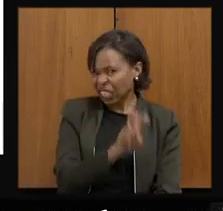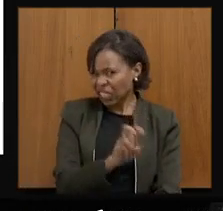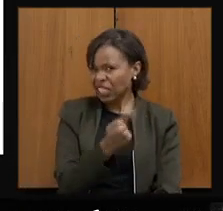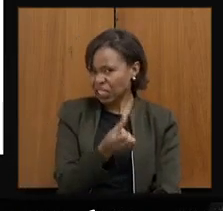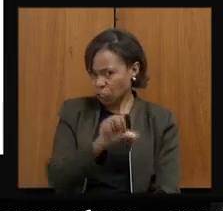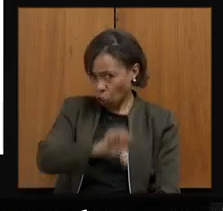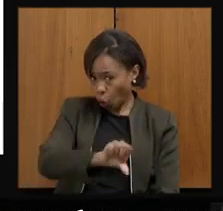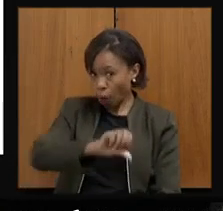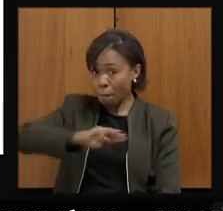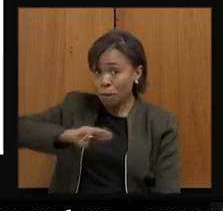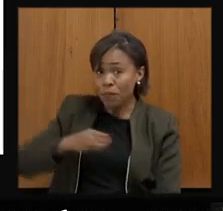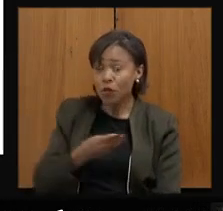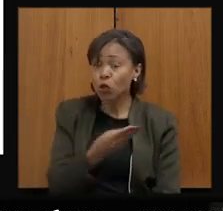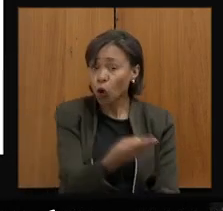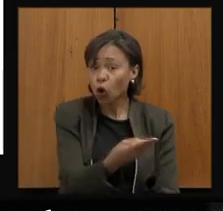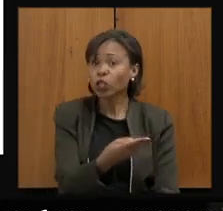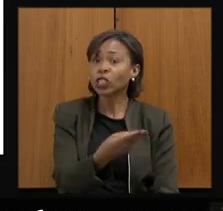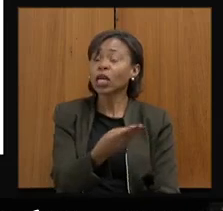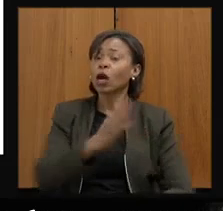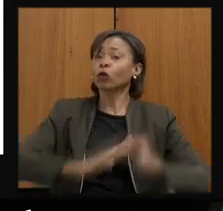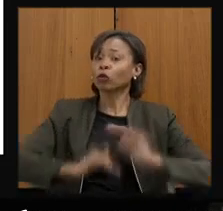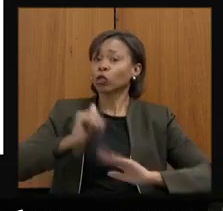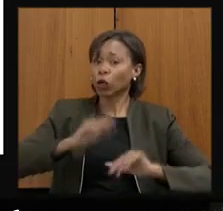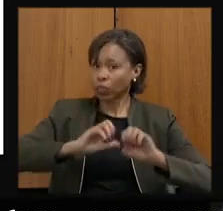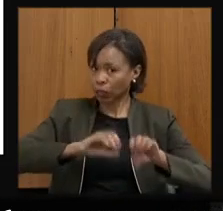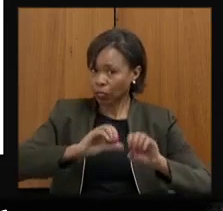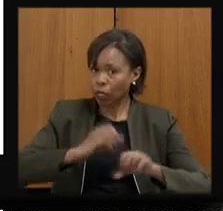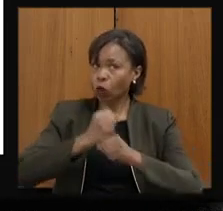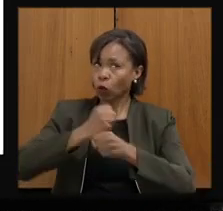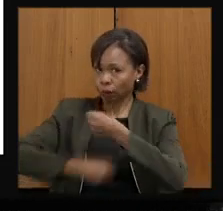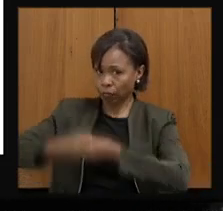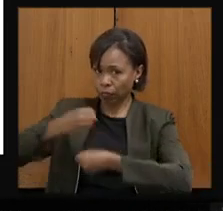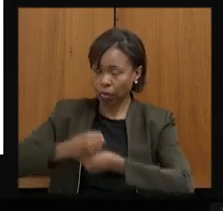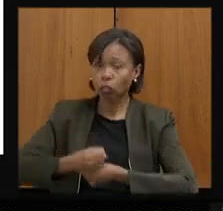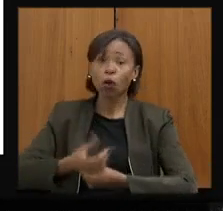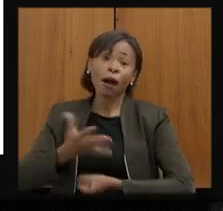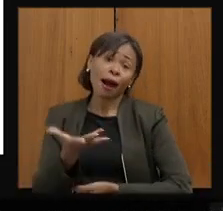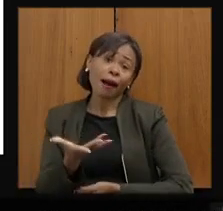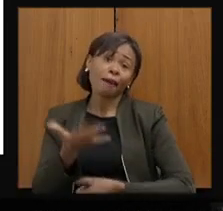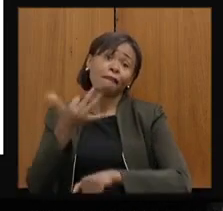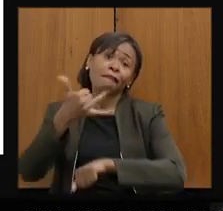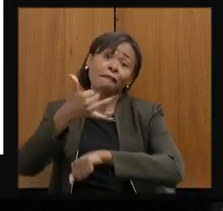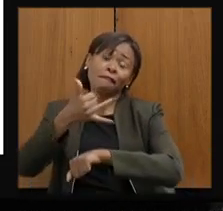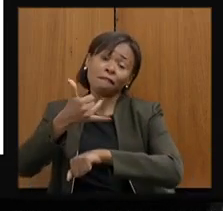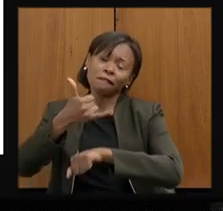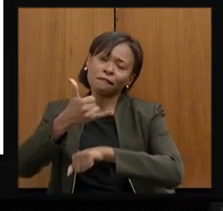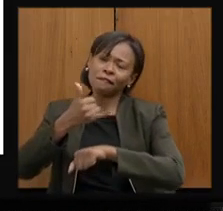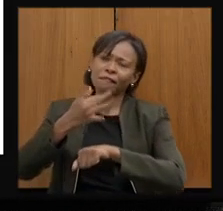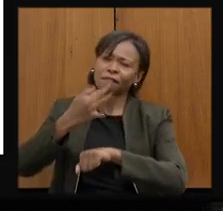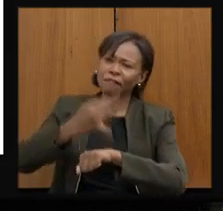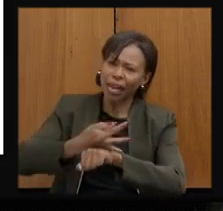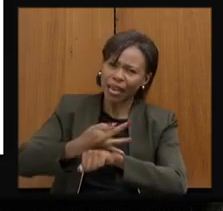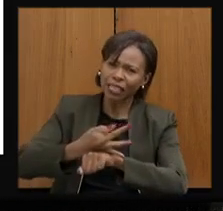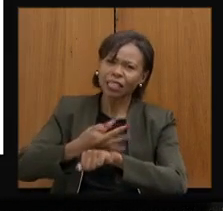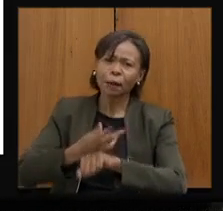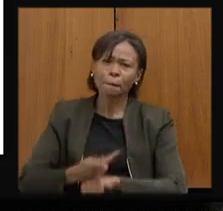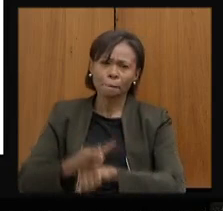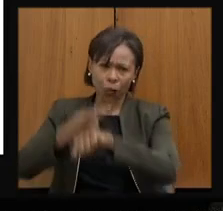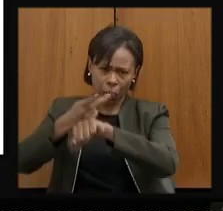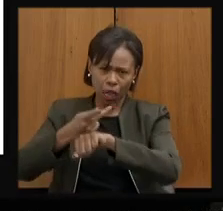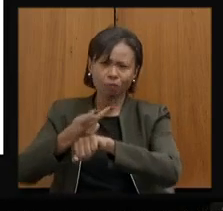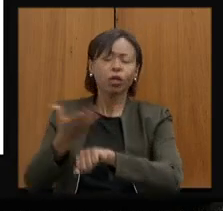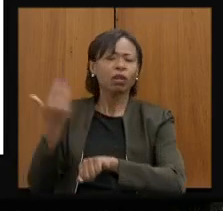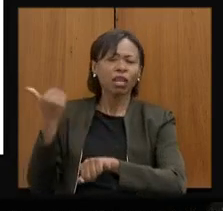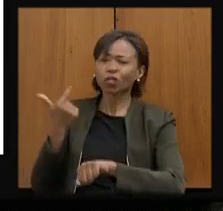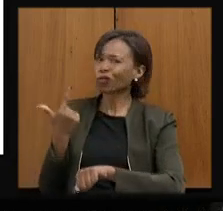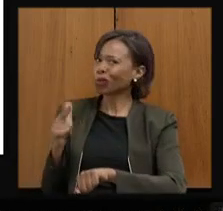servidores da educação no exercício do ano passado, as férias-prêmio, que era algo que não vinha sendo executado, do que a gente está conseguindo